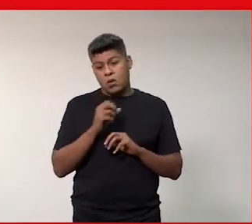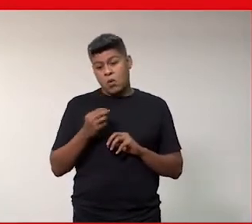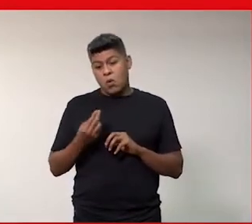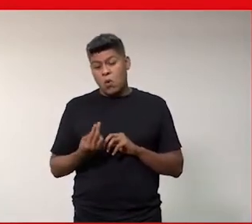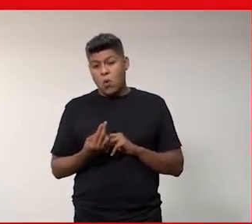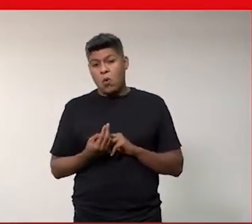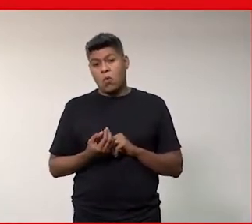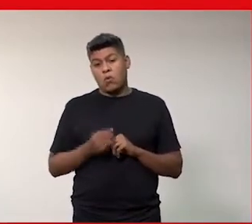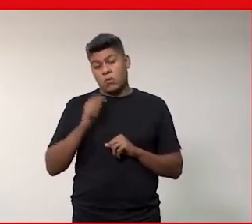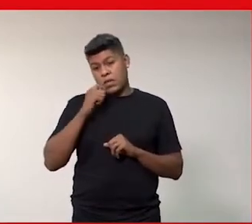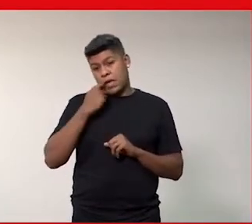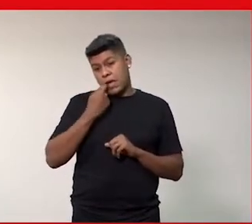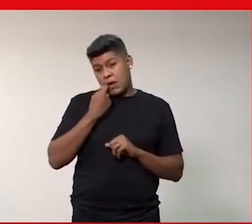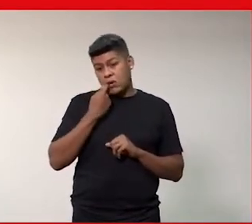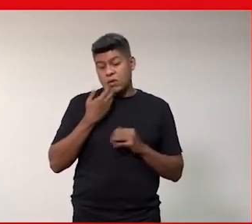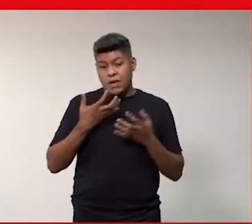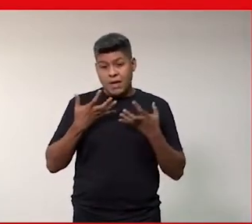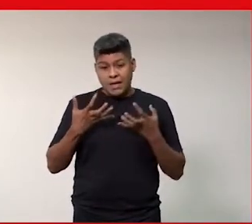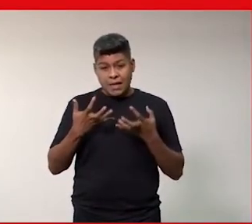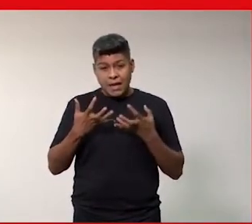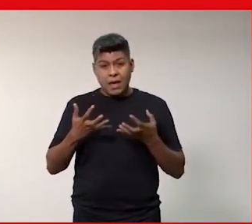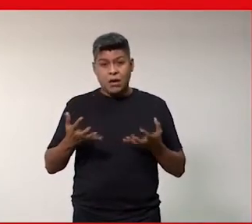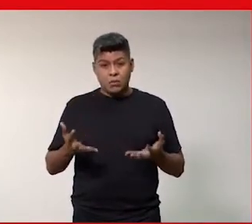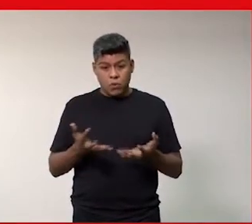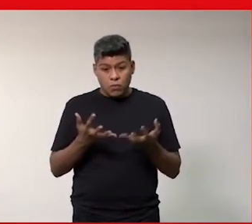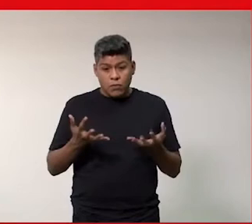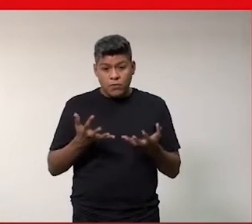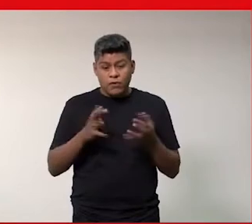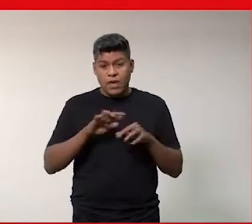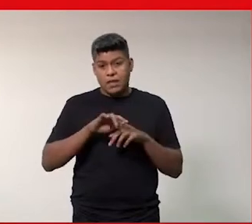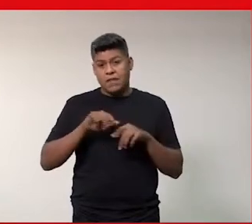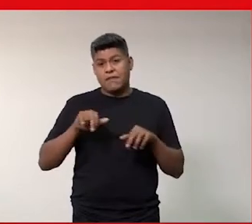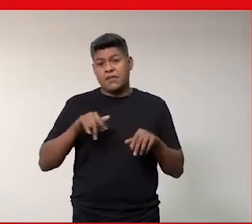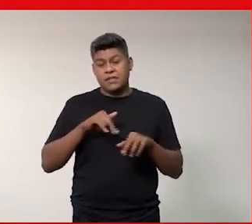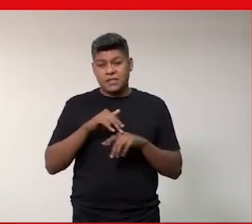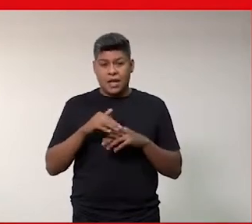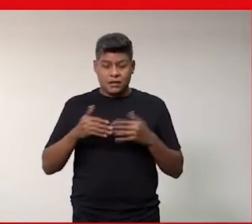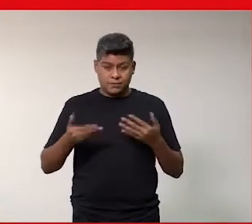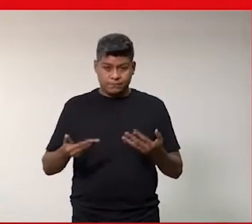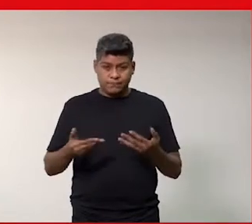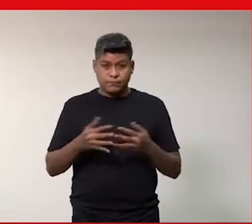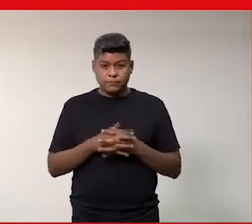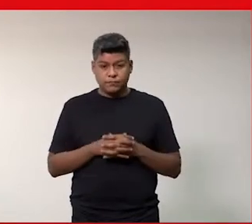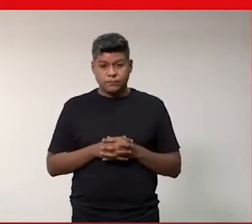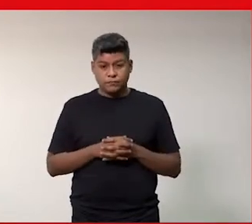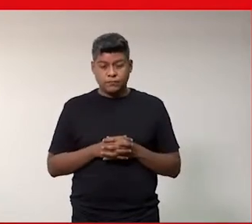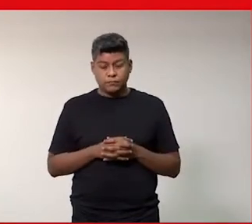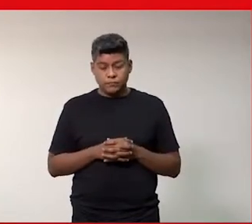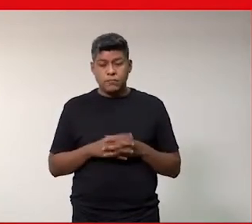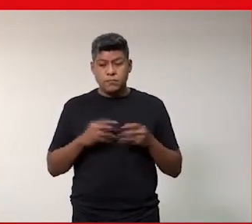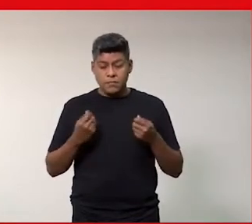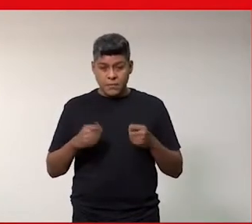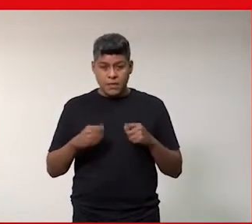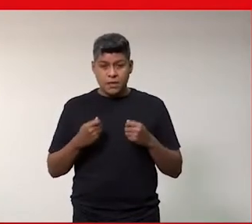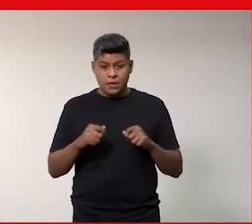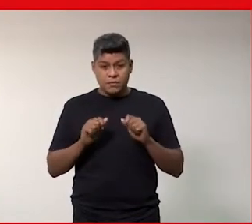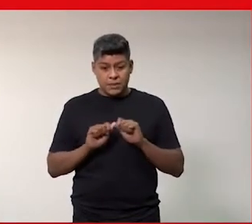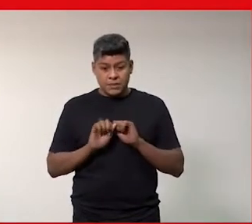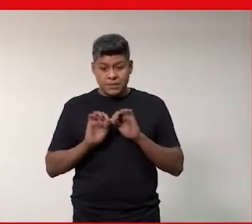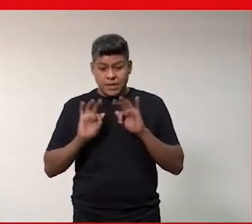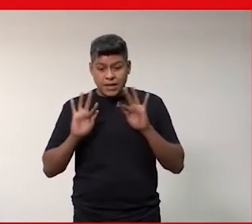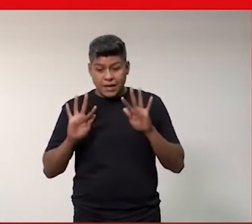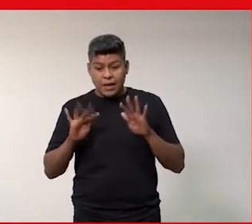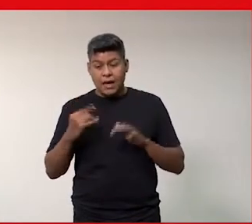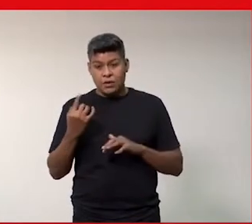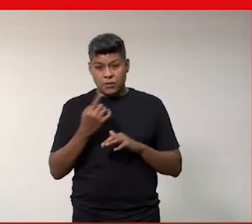trainee só para negros se eu quero promover a diversidade. Então, isso daí que precisa ficar claro para a